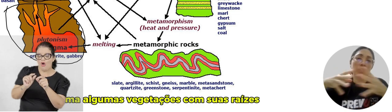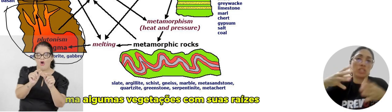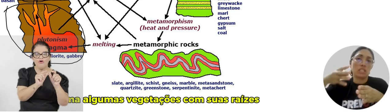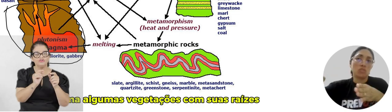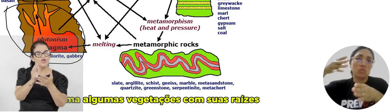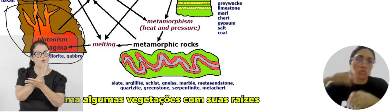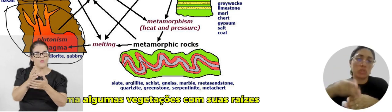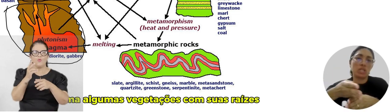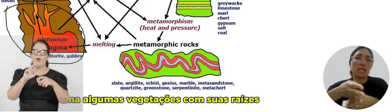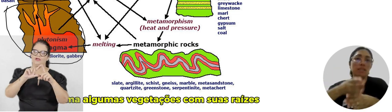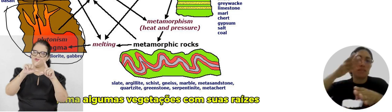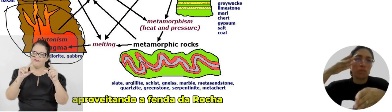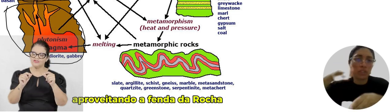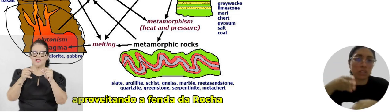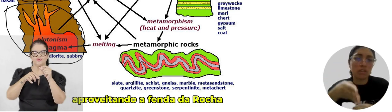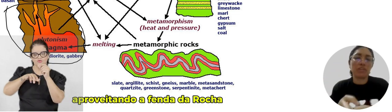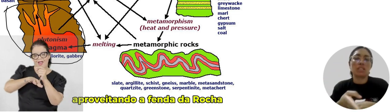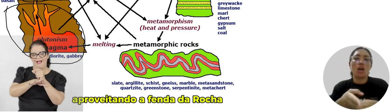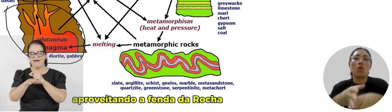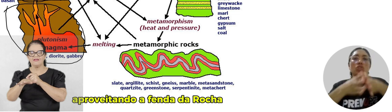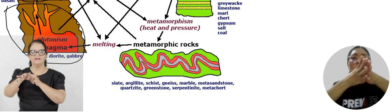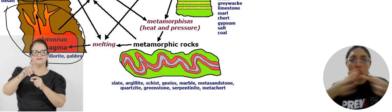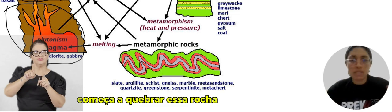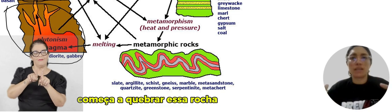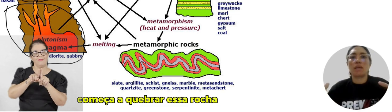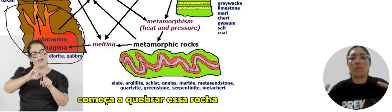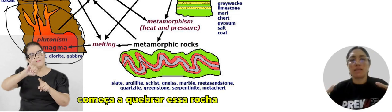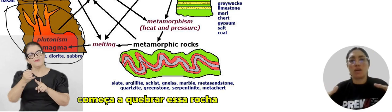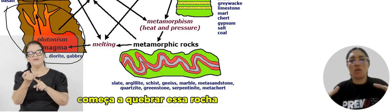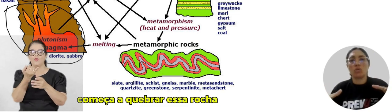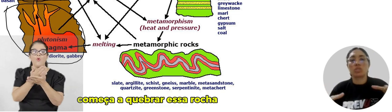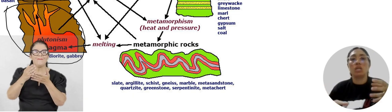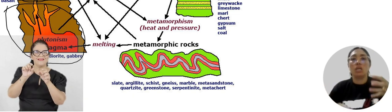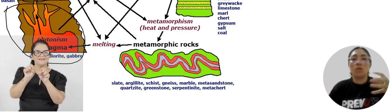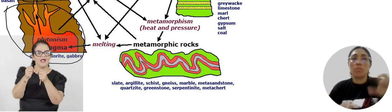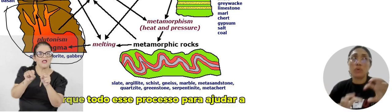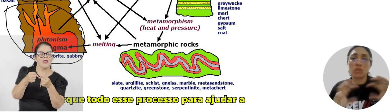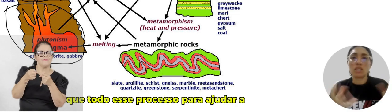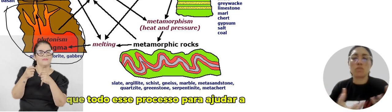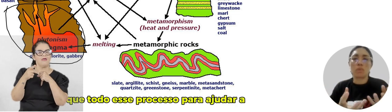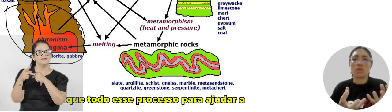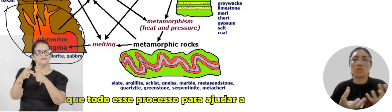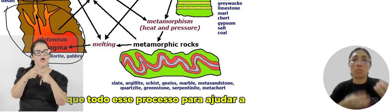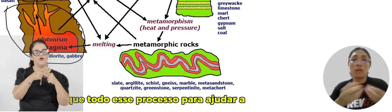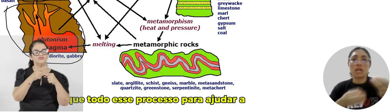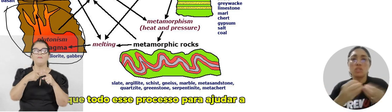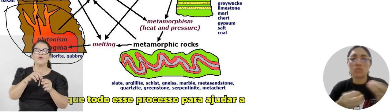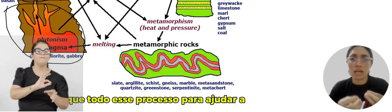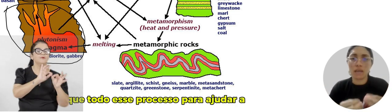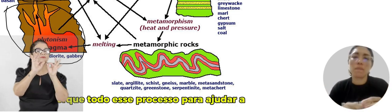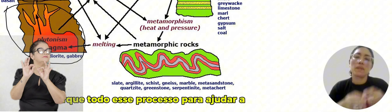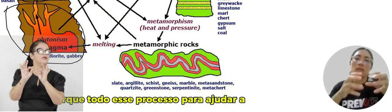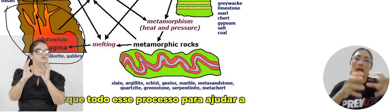Algumas vegetações com suas raízes, aproveitando a fenda da rocha, começam a quebrar essa rocha. Por que todo esse processo? Para